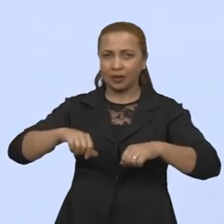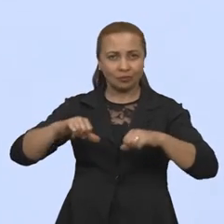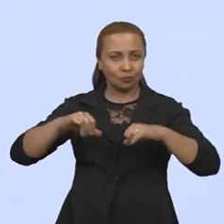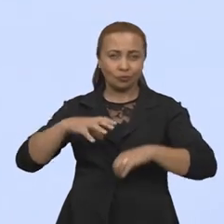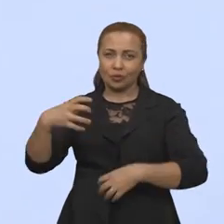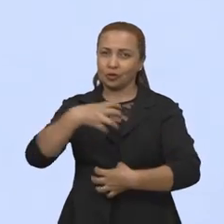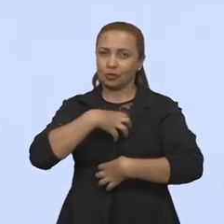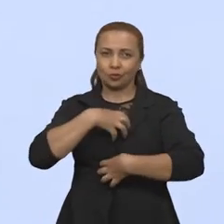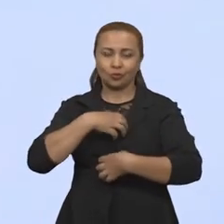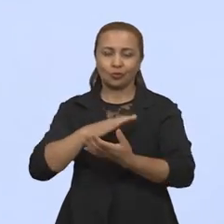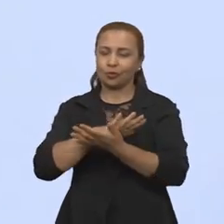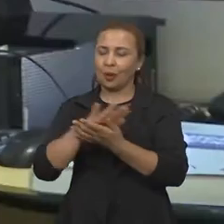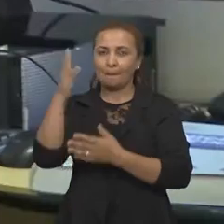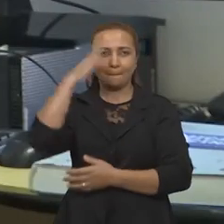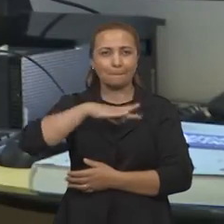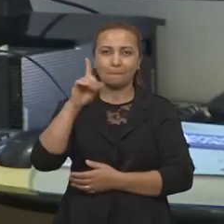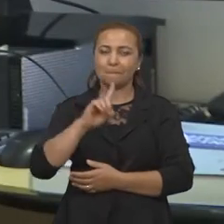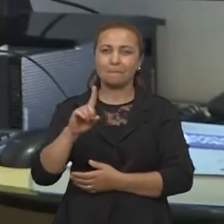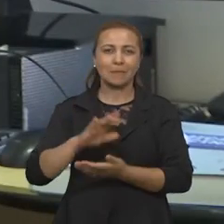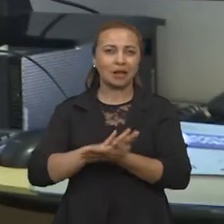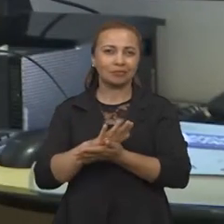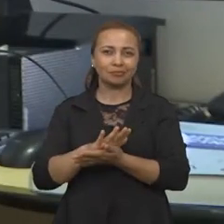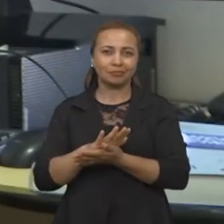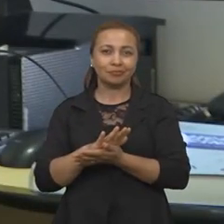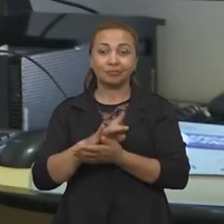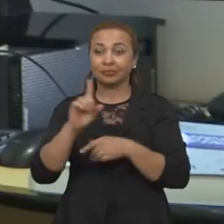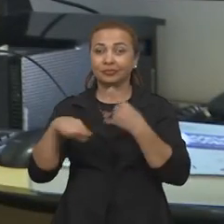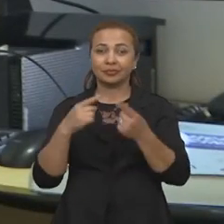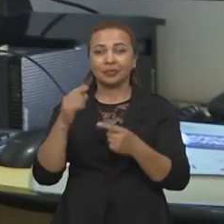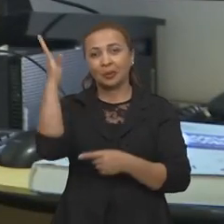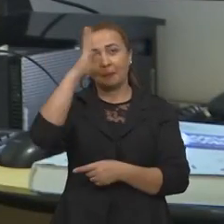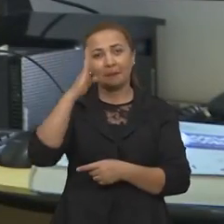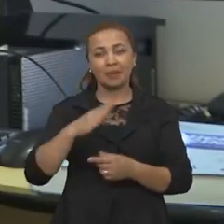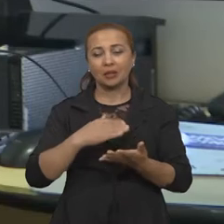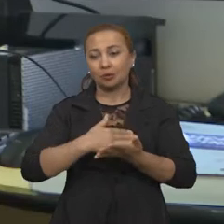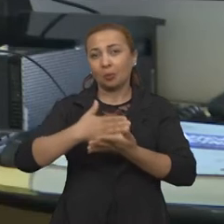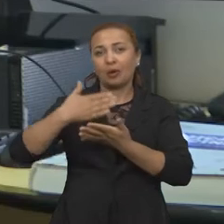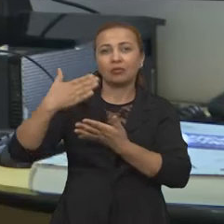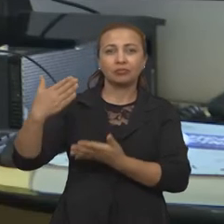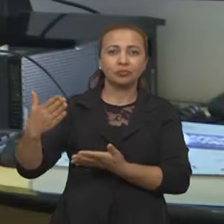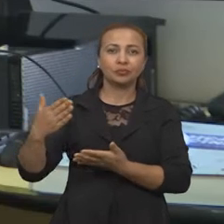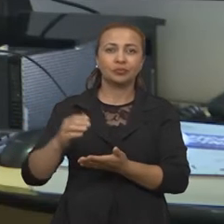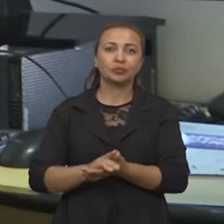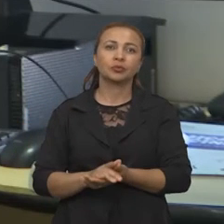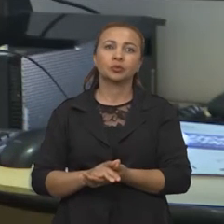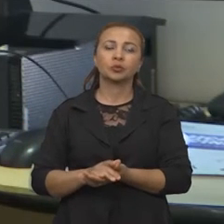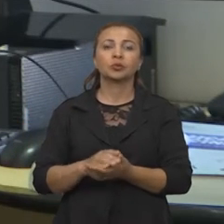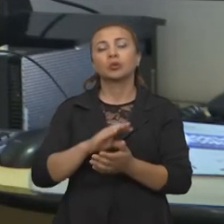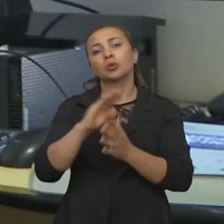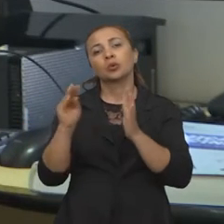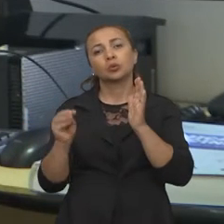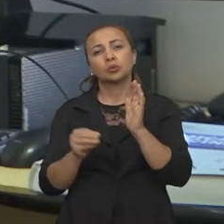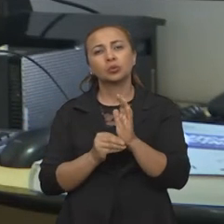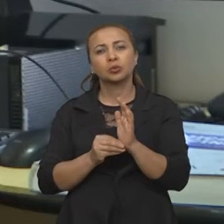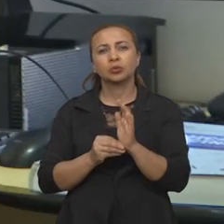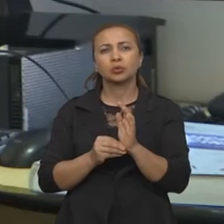difícil no momento em que passamos o Brasil, no último